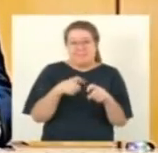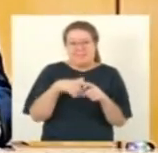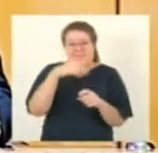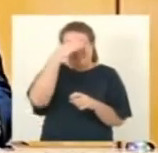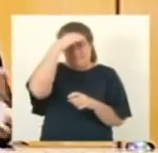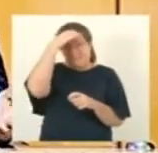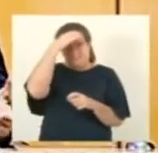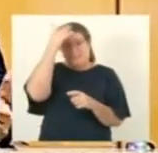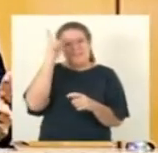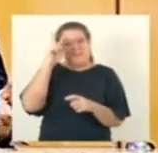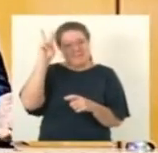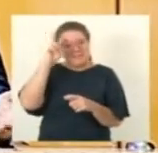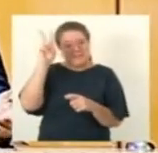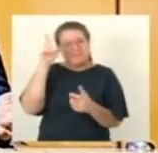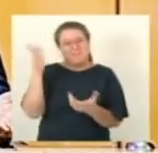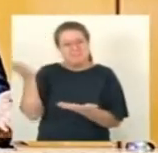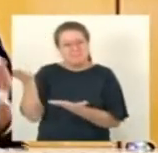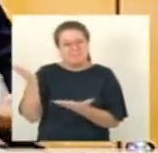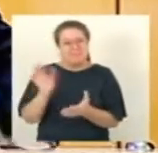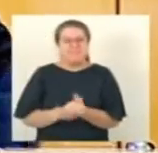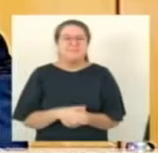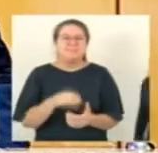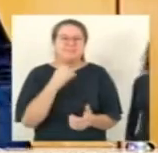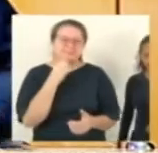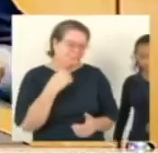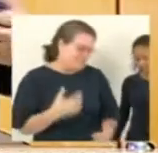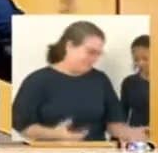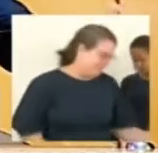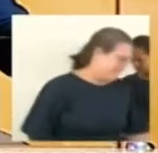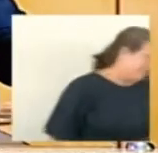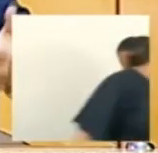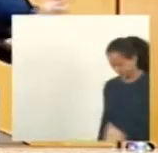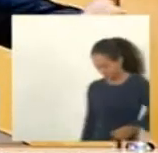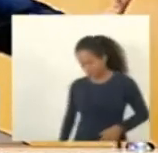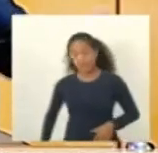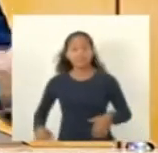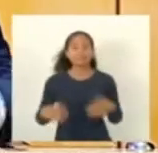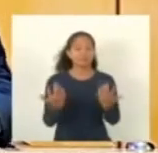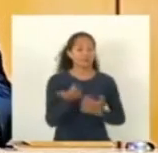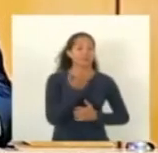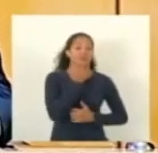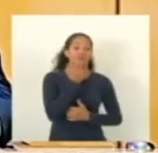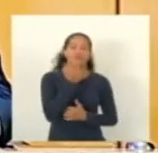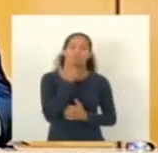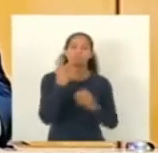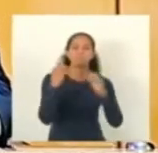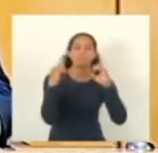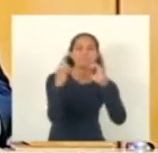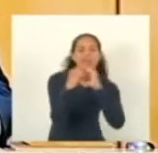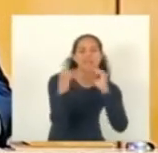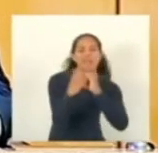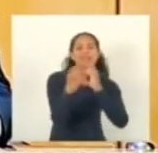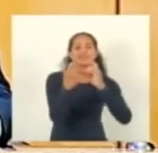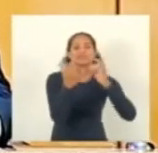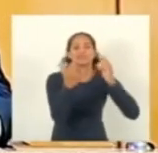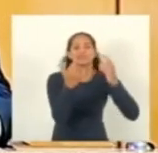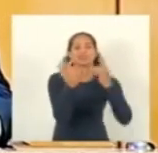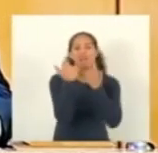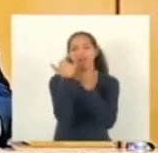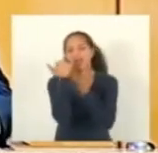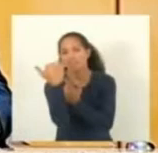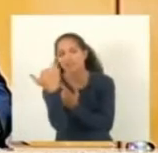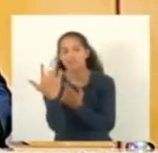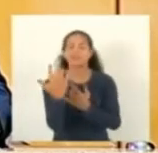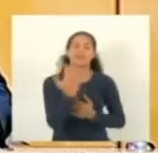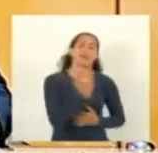é que se dá um olha é o beijo né é pela atração física o beijo na mãe no filho